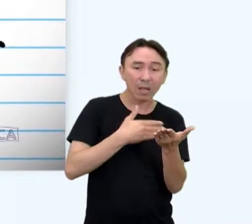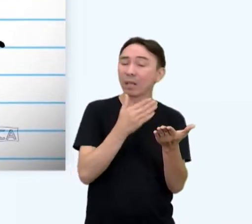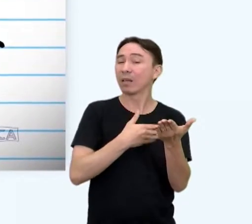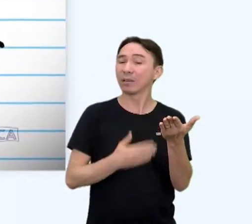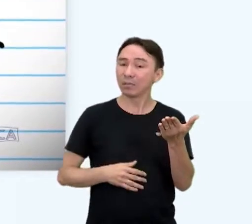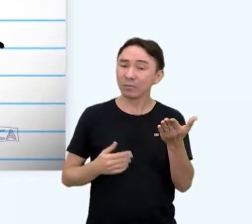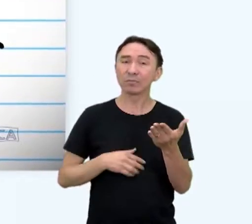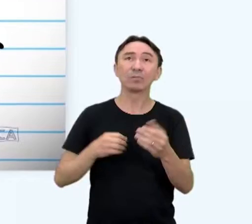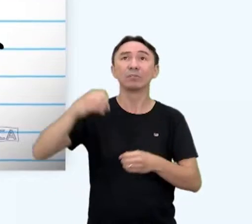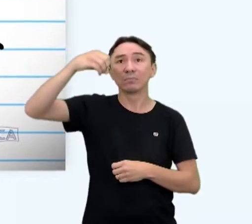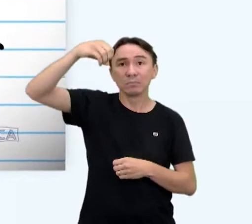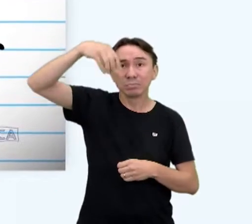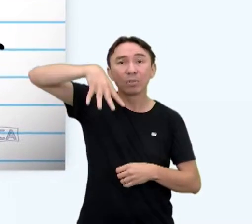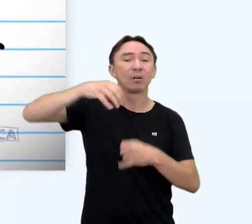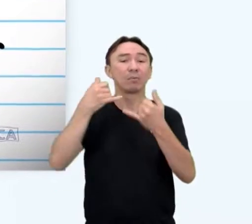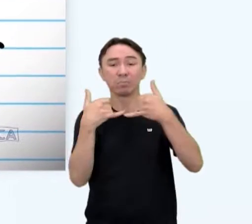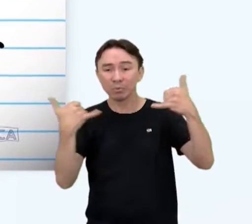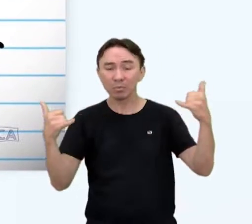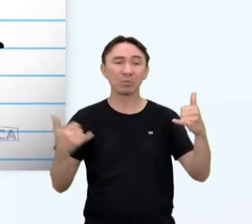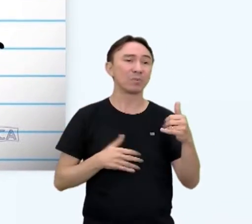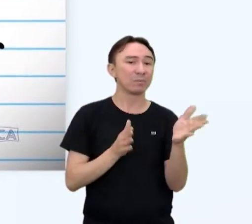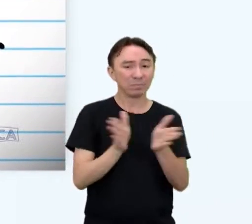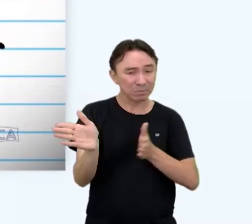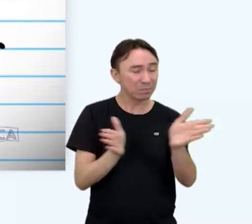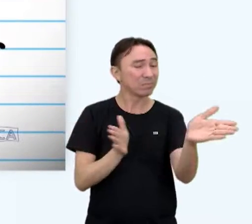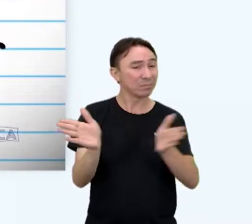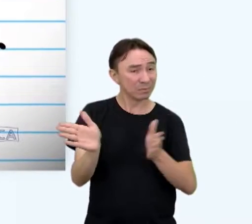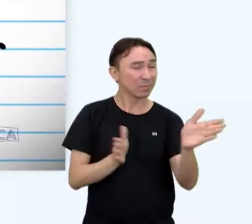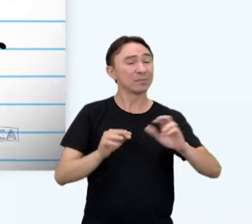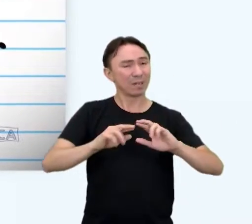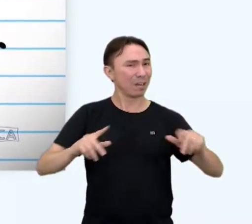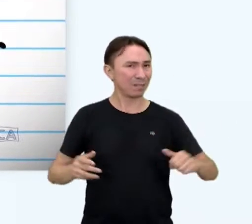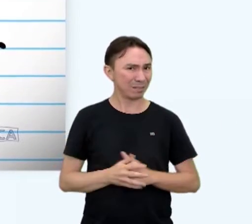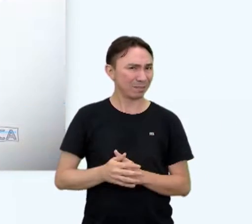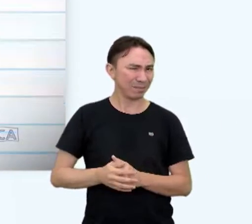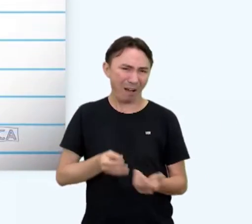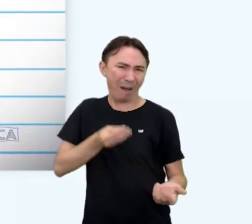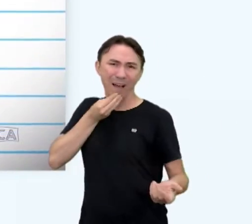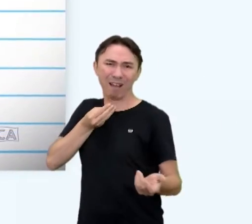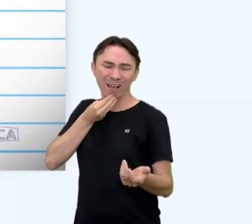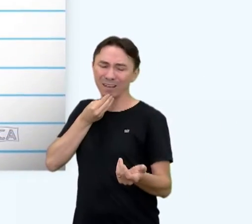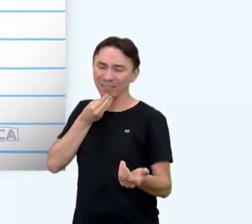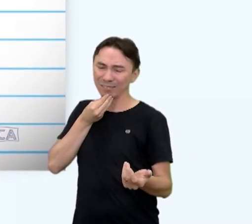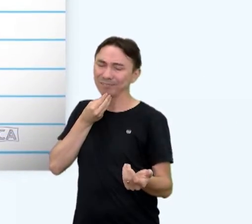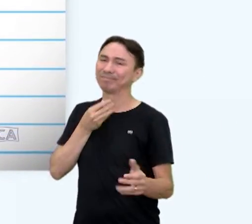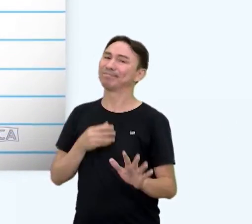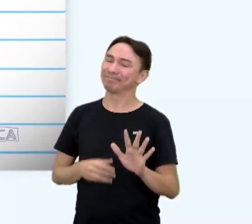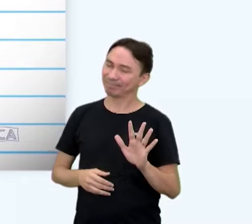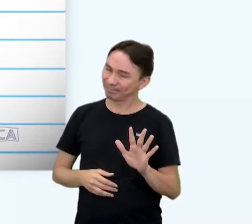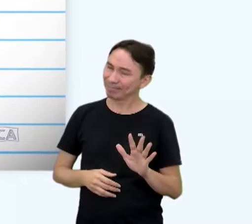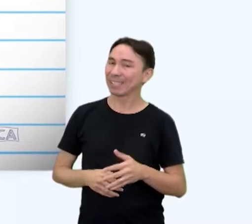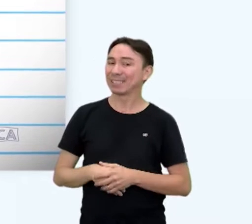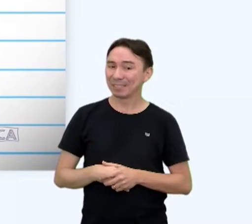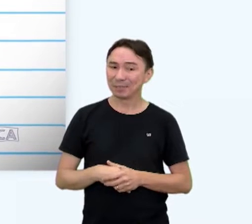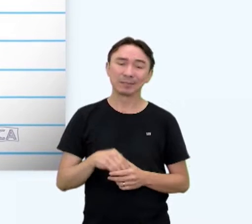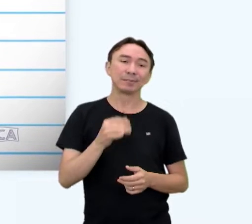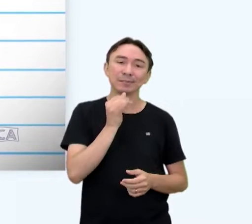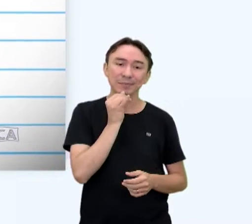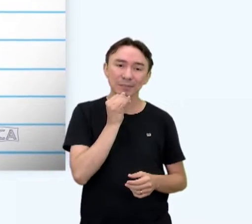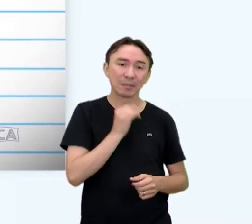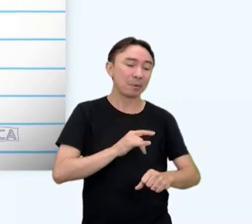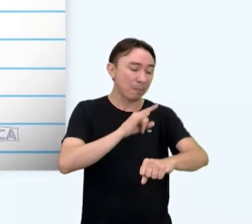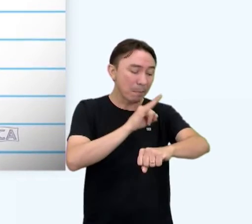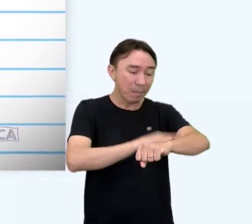acessibilidade, entre outros. Isso pode parecer óbvio, só que não. Por falta de banheiros, por exemplo,